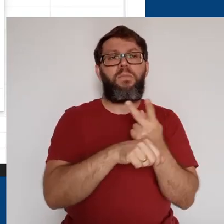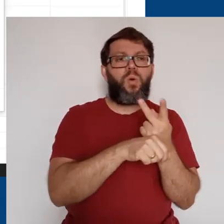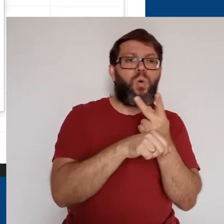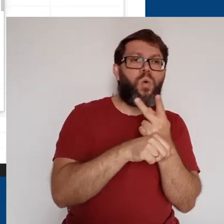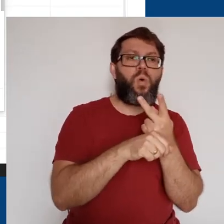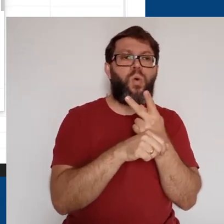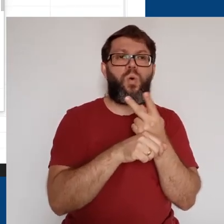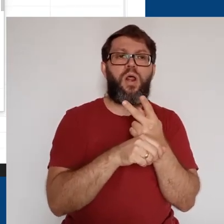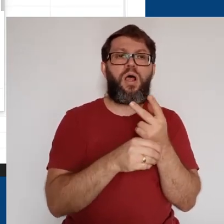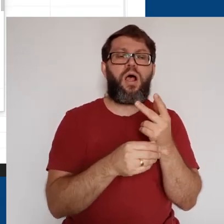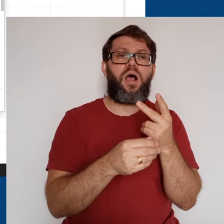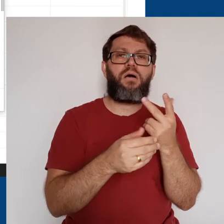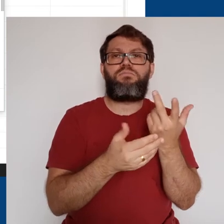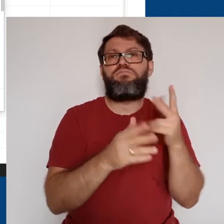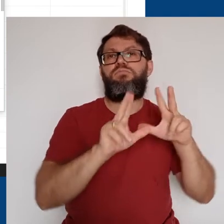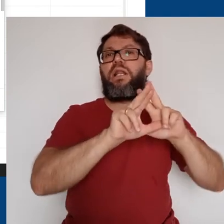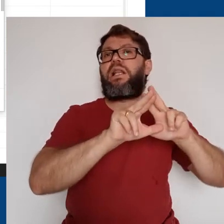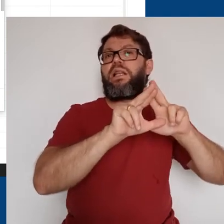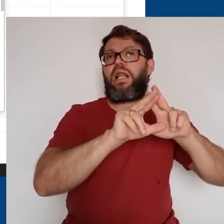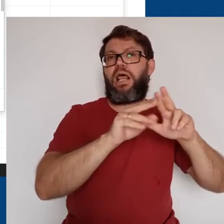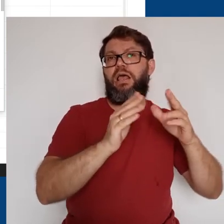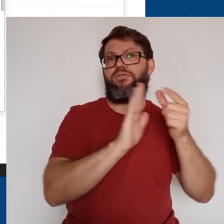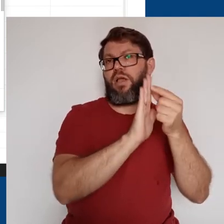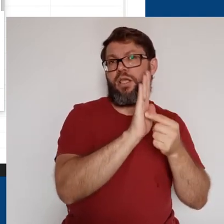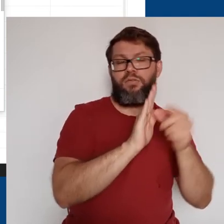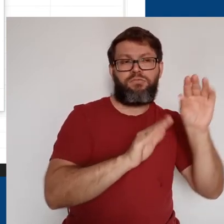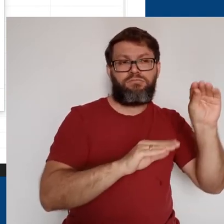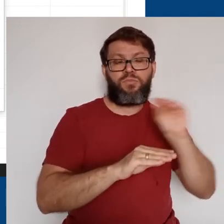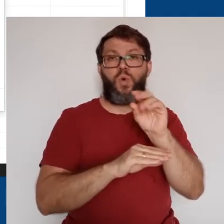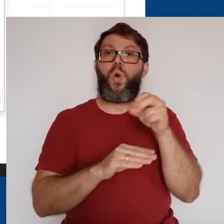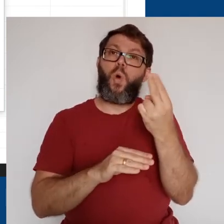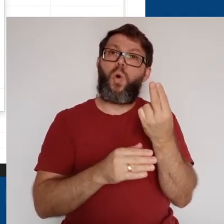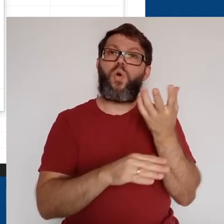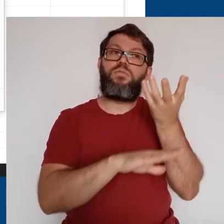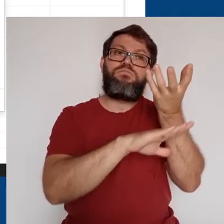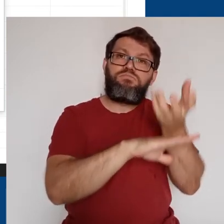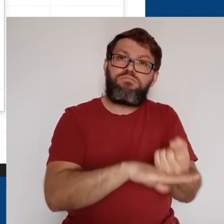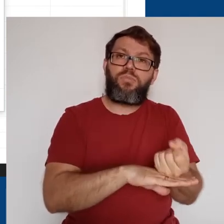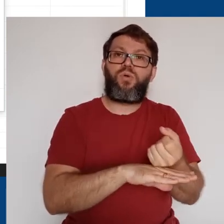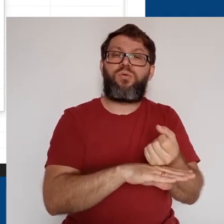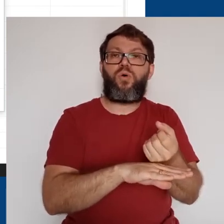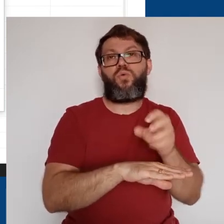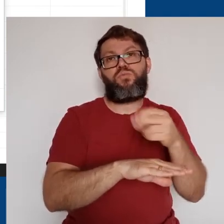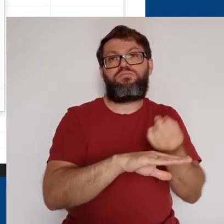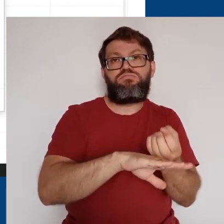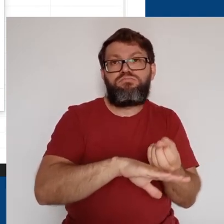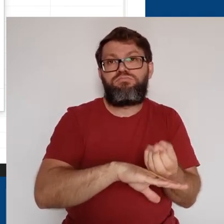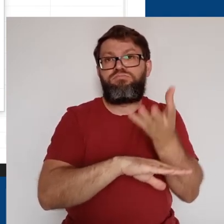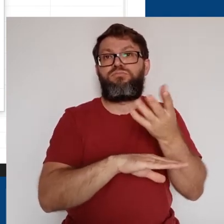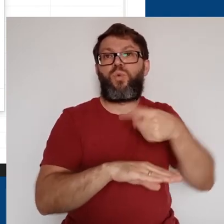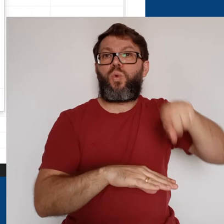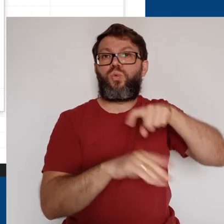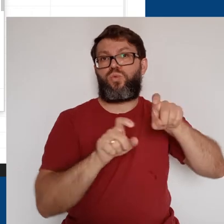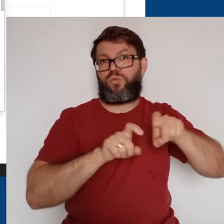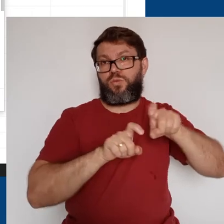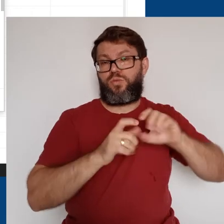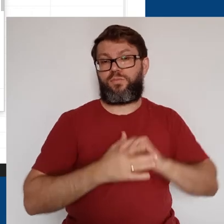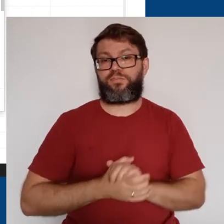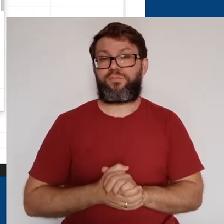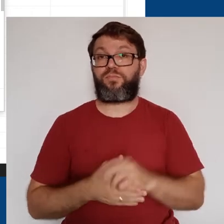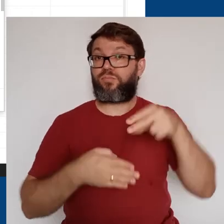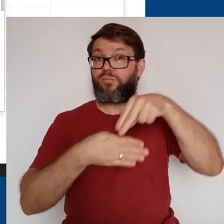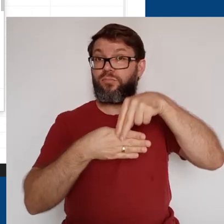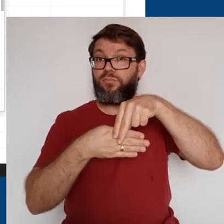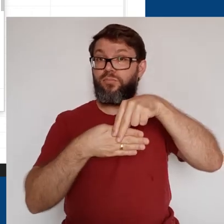anexos e então procuramos algum arquivo no nosso Google Drive ou fazemos o upload de arquivo do nosso